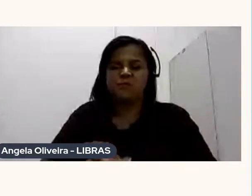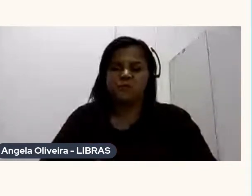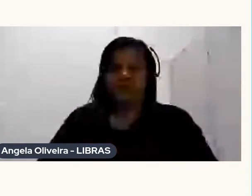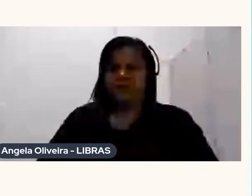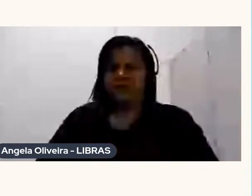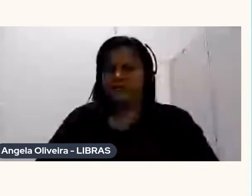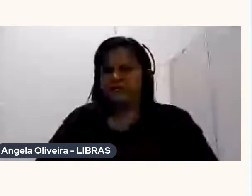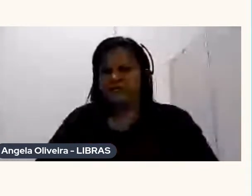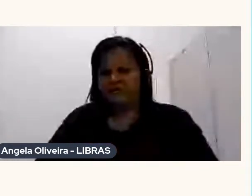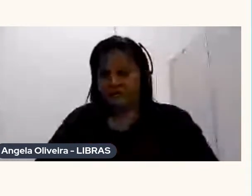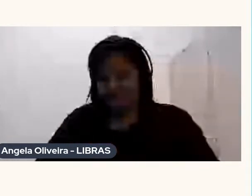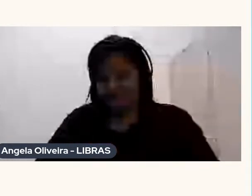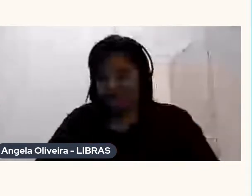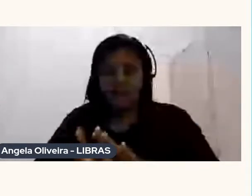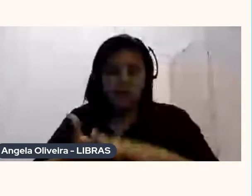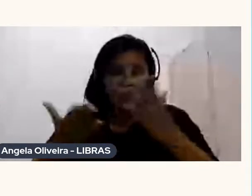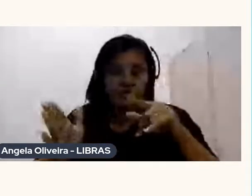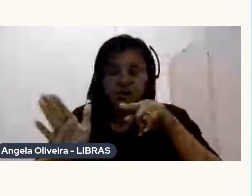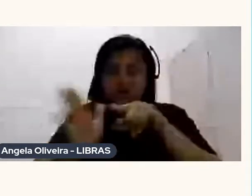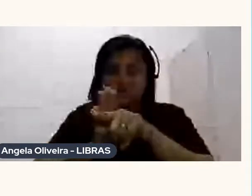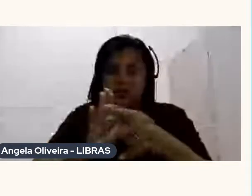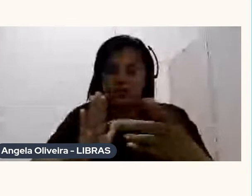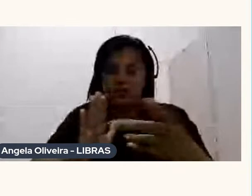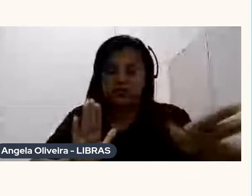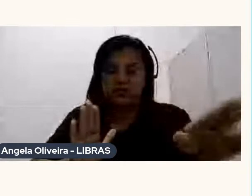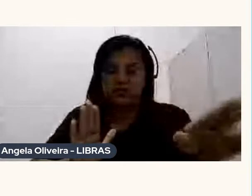Enquanto as perguntas Não chegam Eu vou colocar Aqui